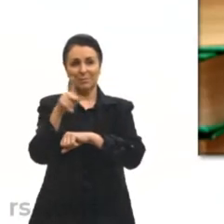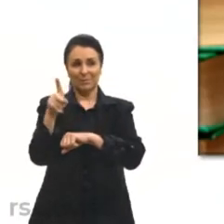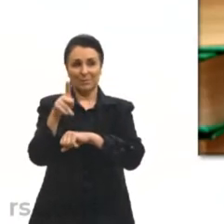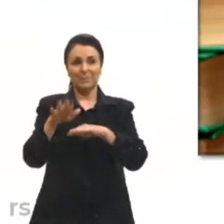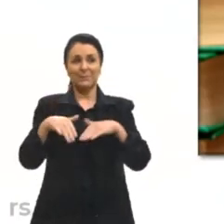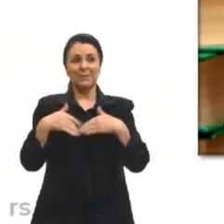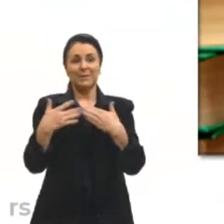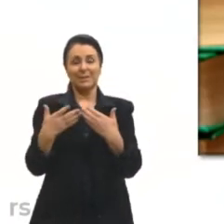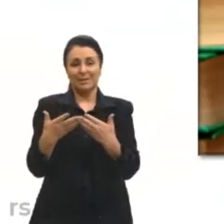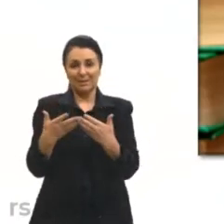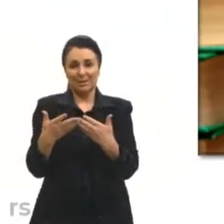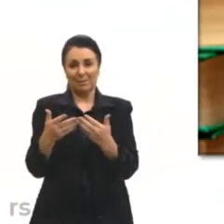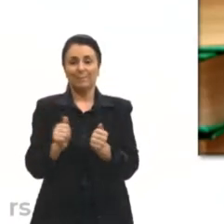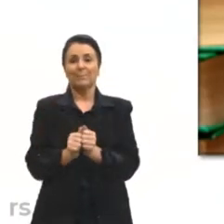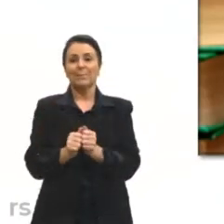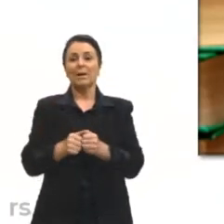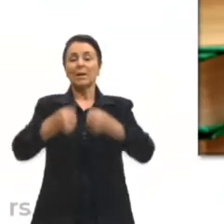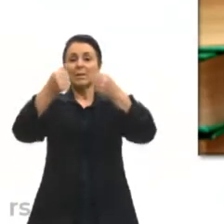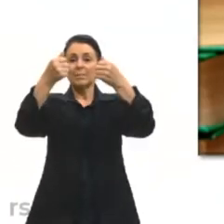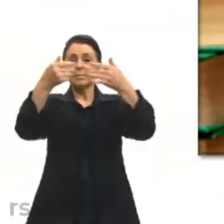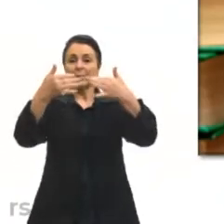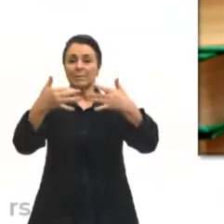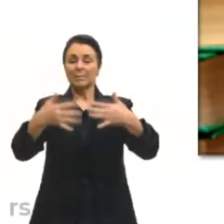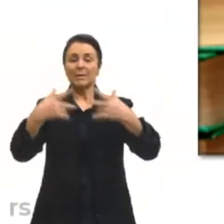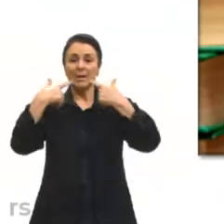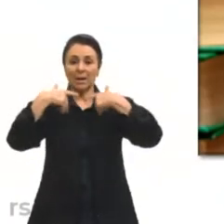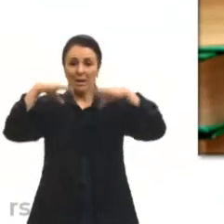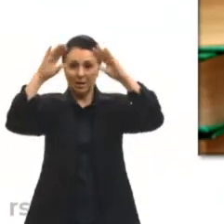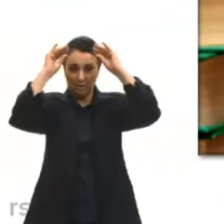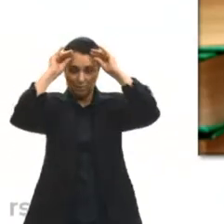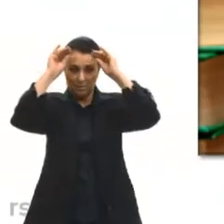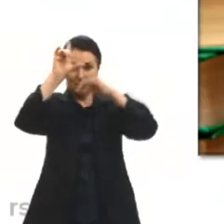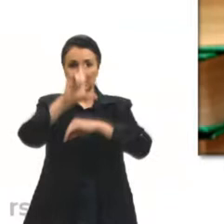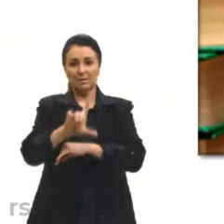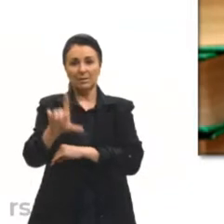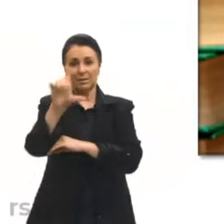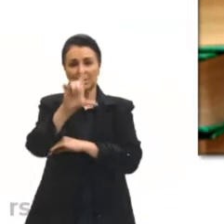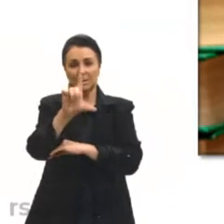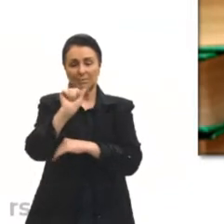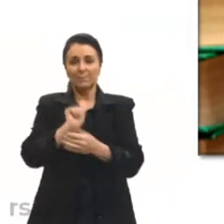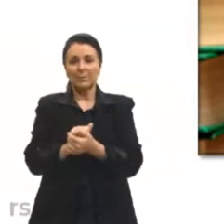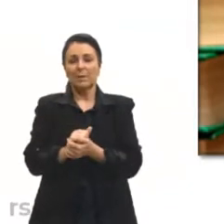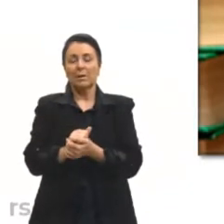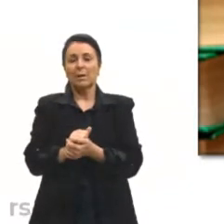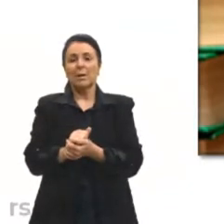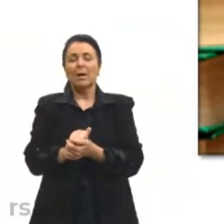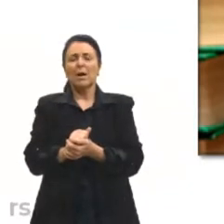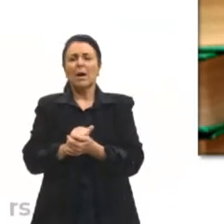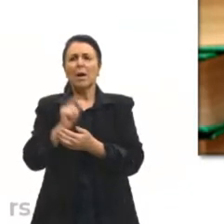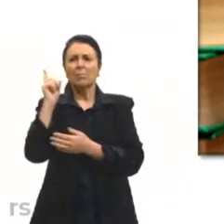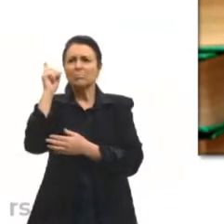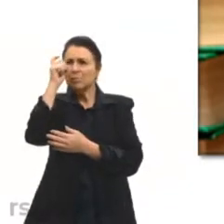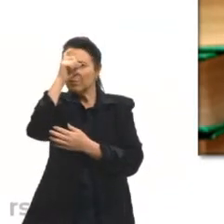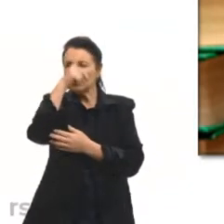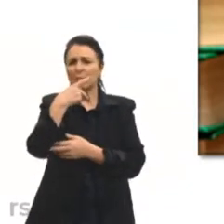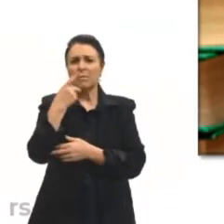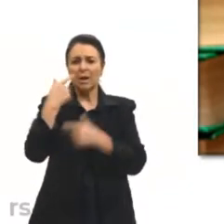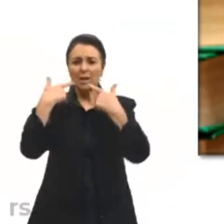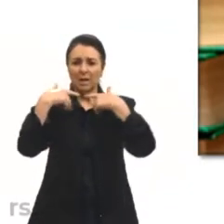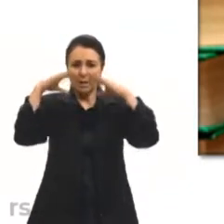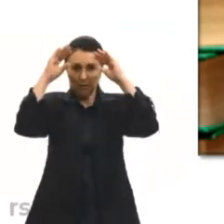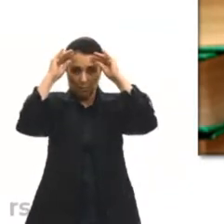Então, para a gente falar de linguagem literária, né, é meio difícil falar de linguagem